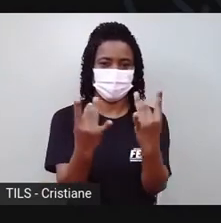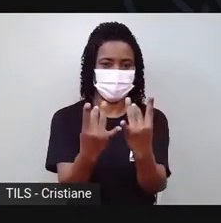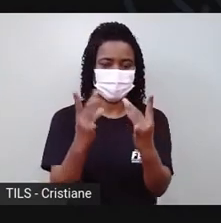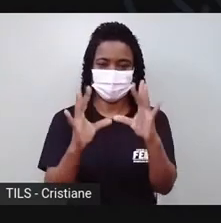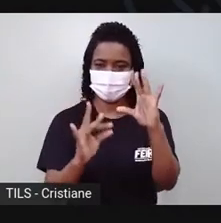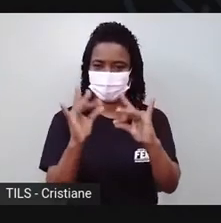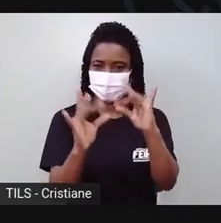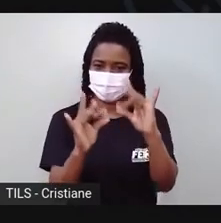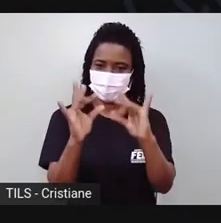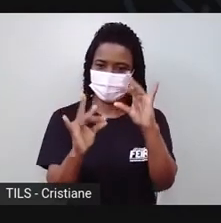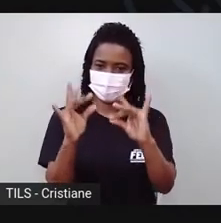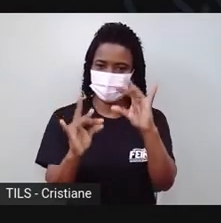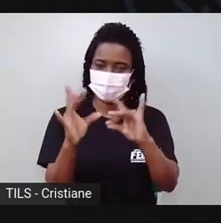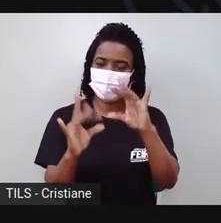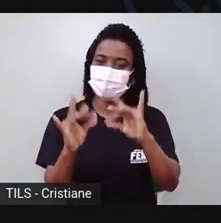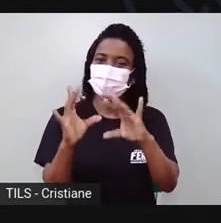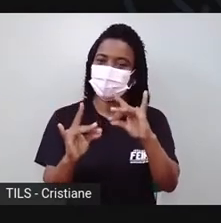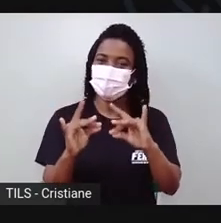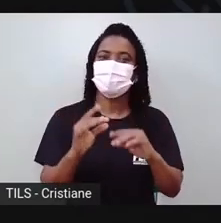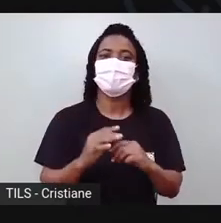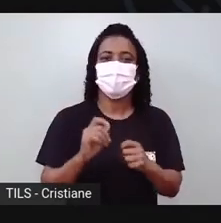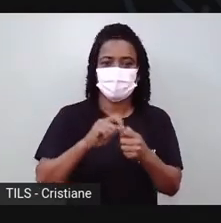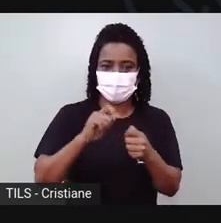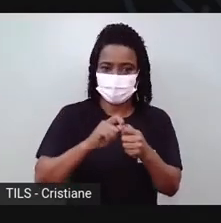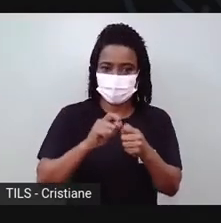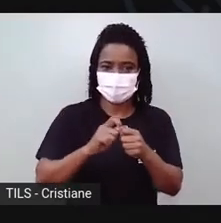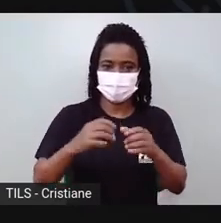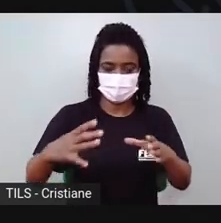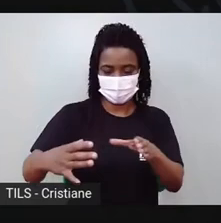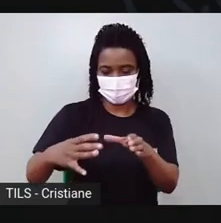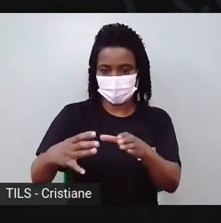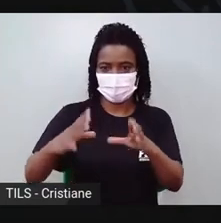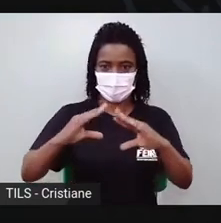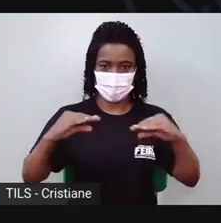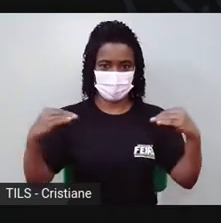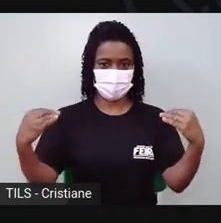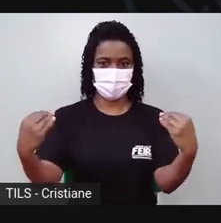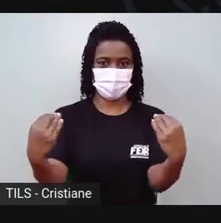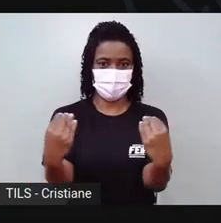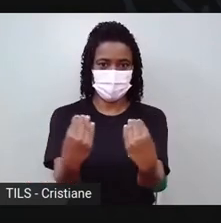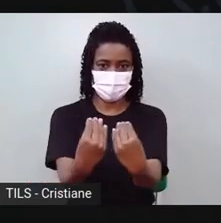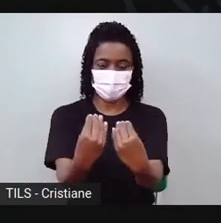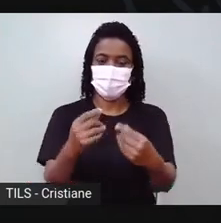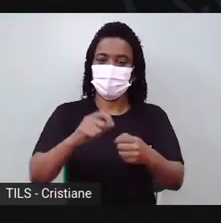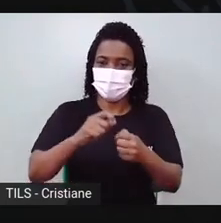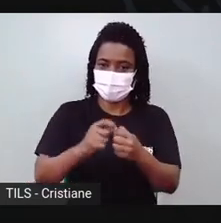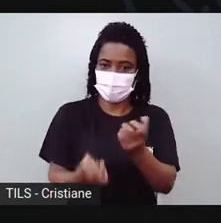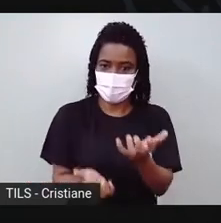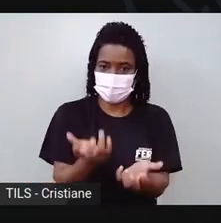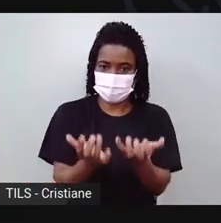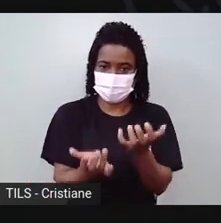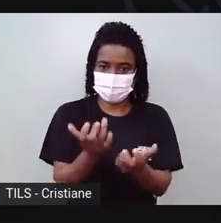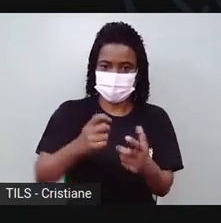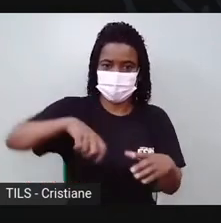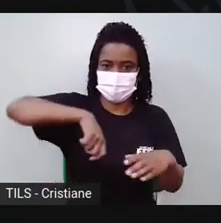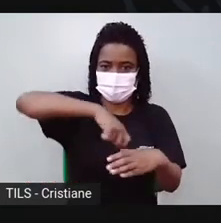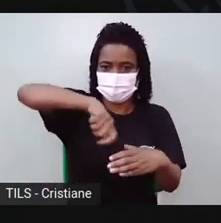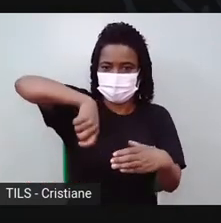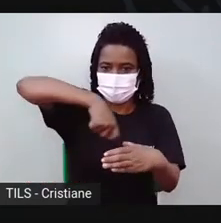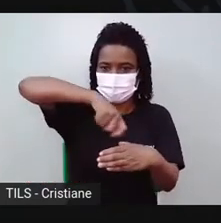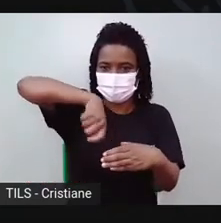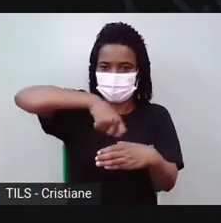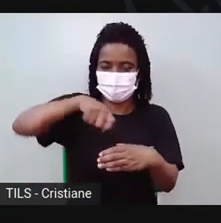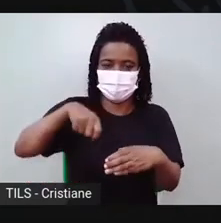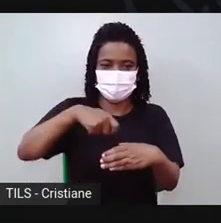fazem a cerâmica, né? Fazem essas panelas assim, bem grande, pra gente cozinhar mesmo. Faz essas aqui,